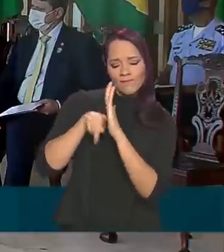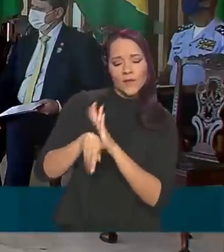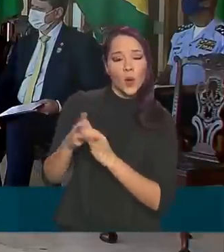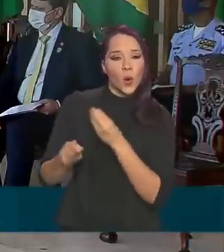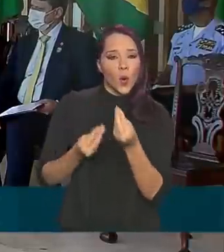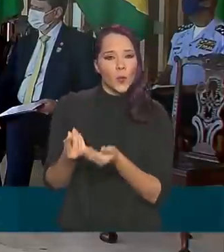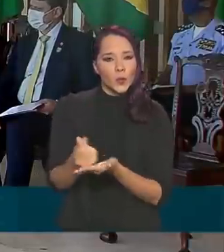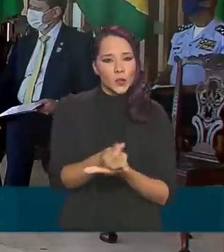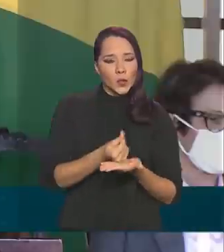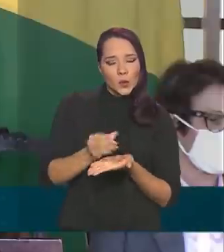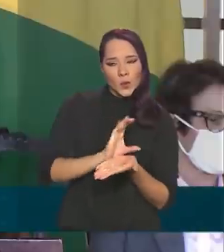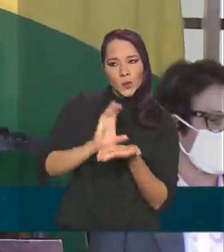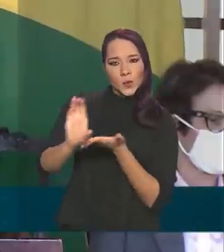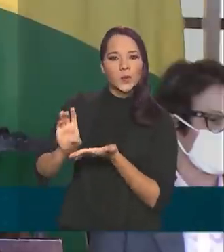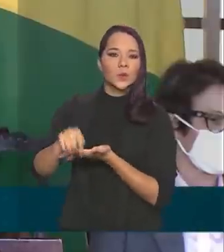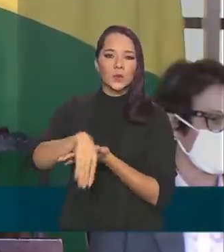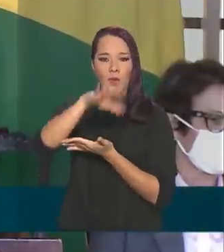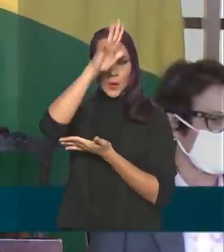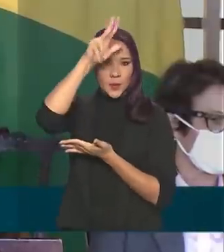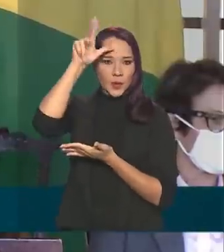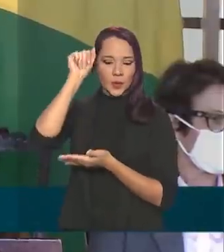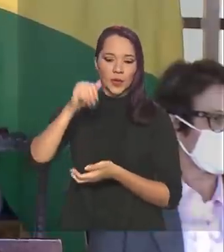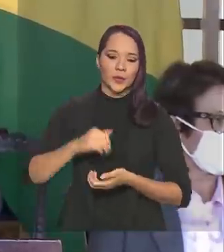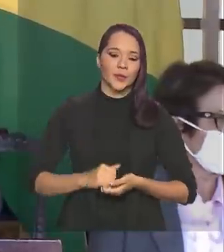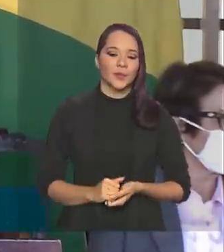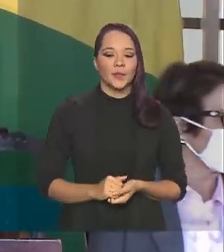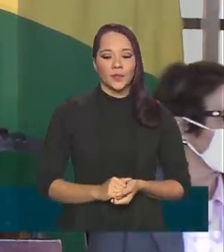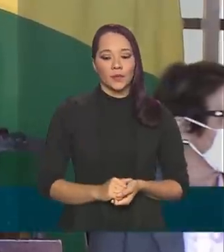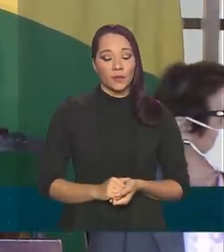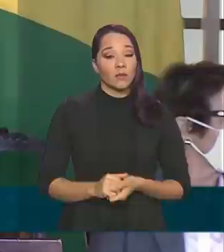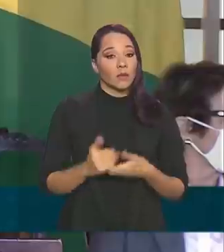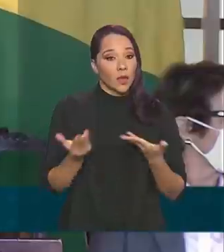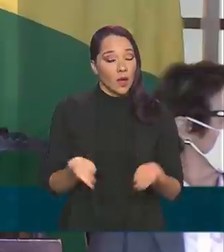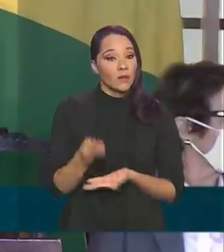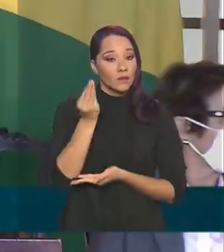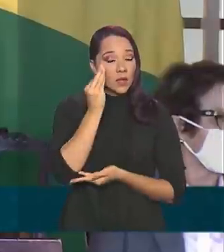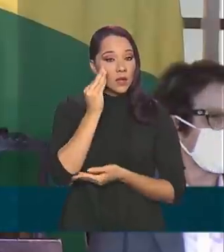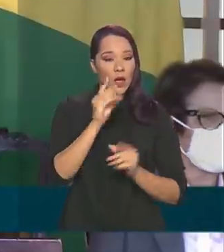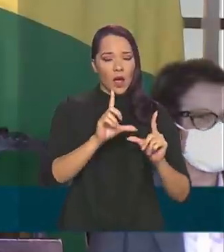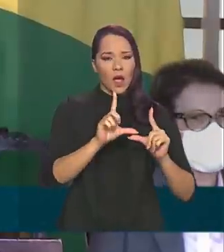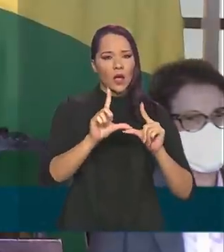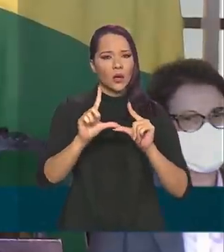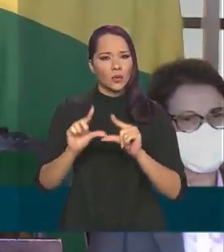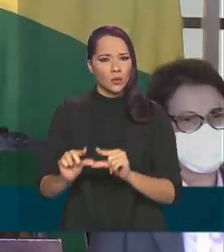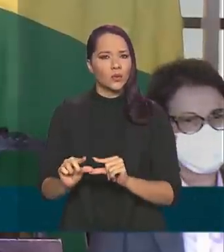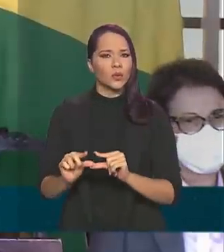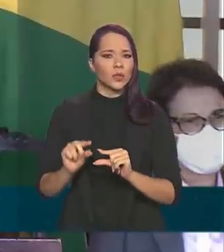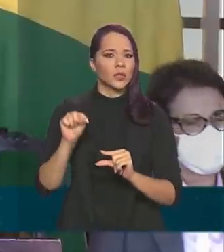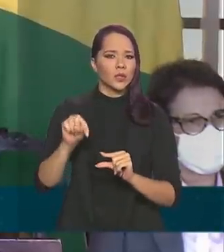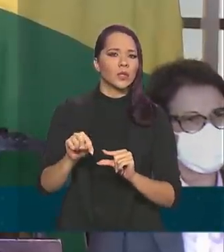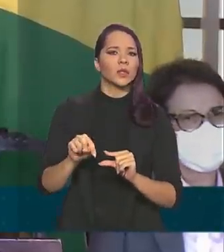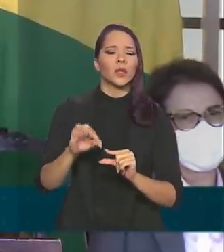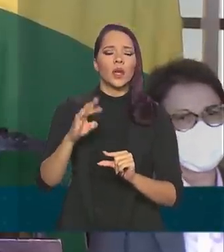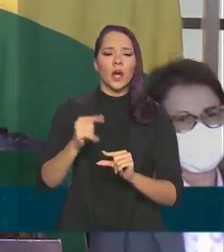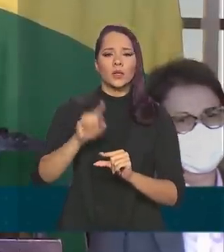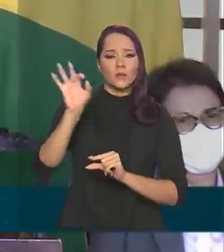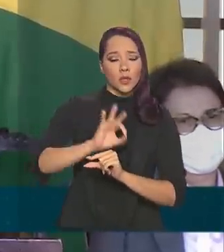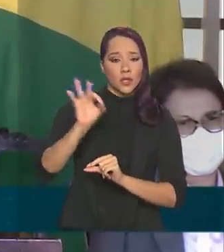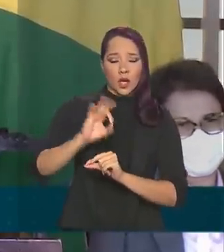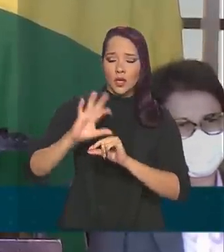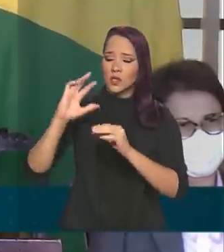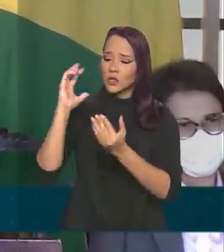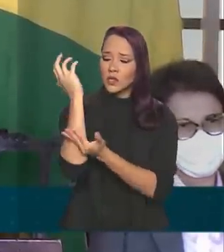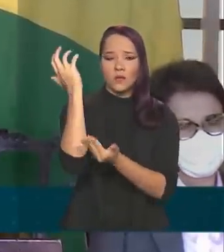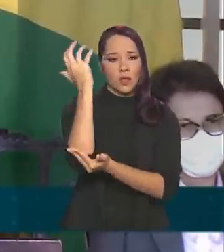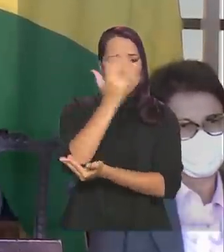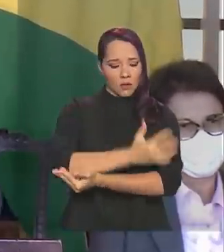recursos para a Amazônia. Vamos buscar reduzir ao mínimo aceitável os índices de desmatamento